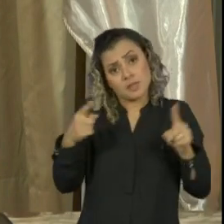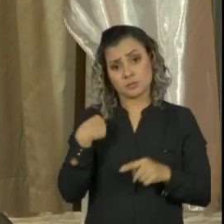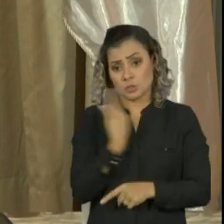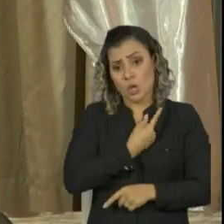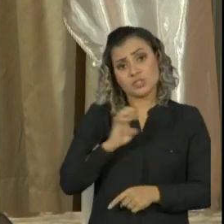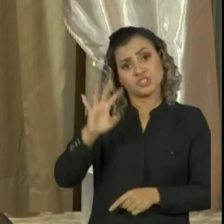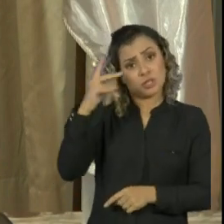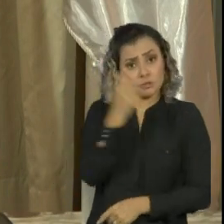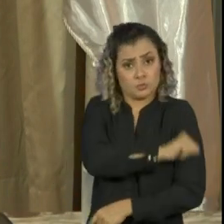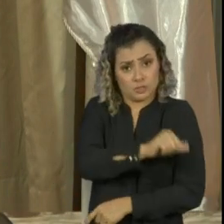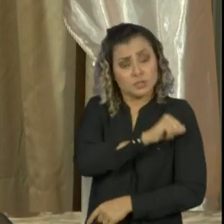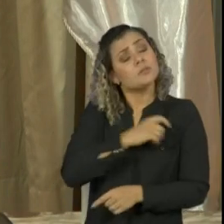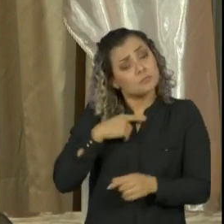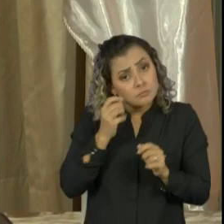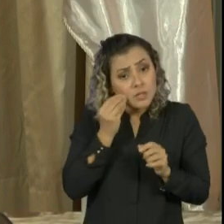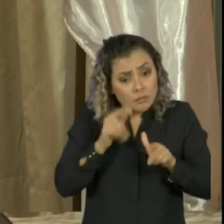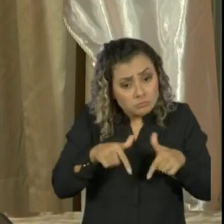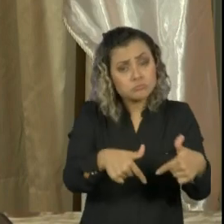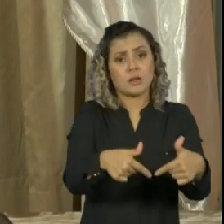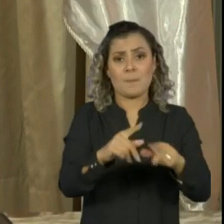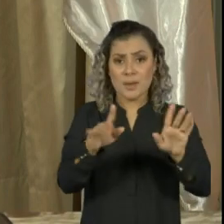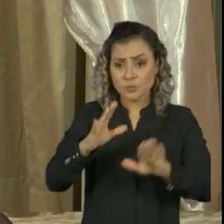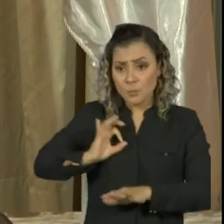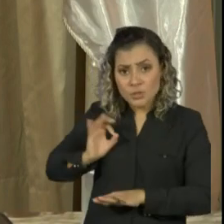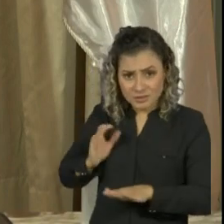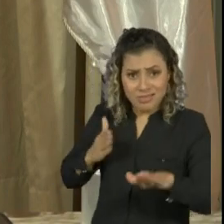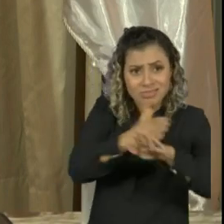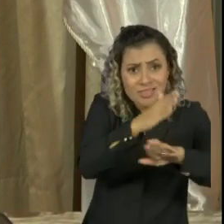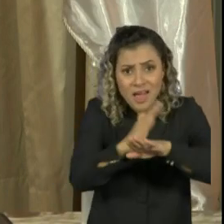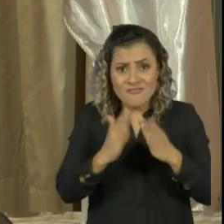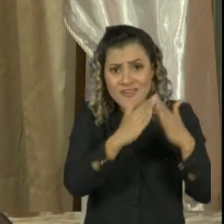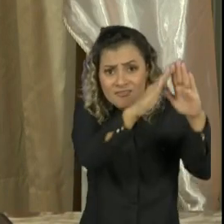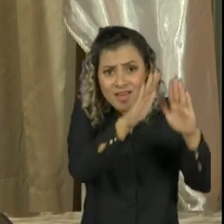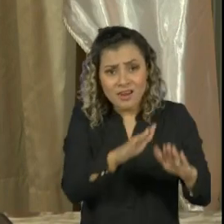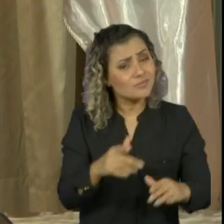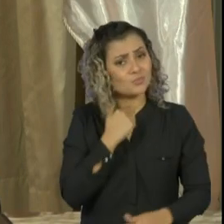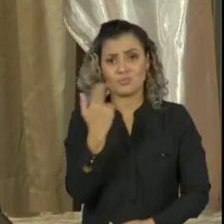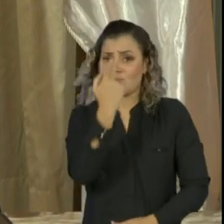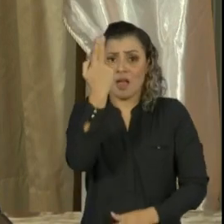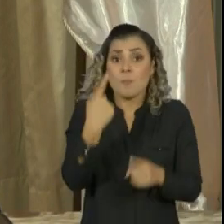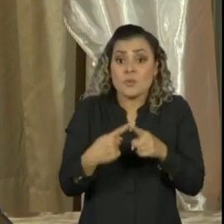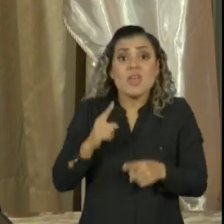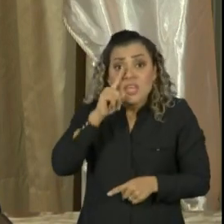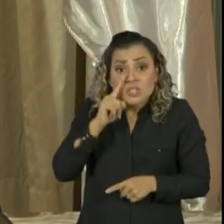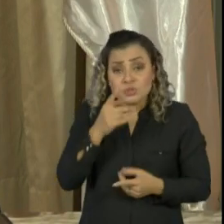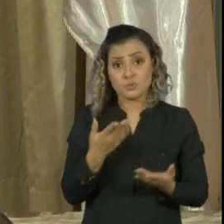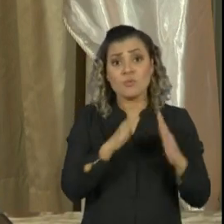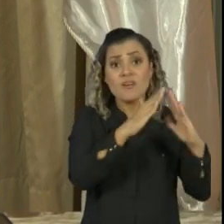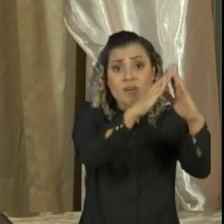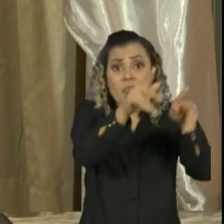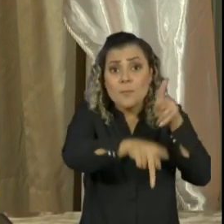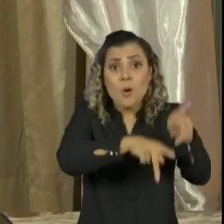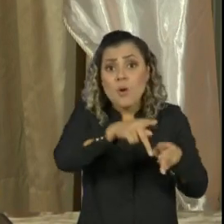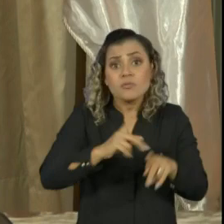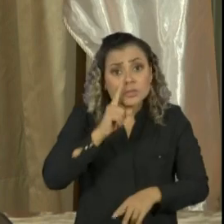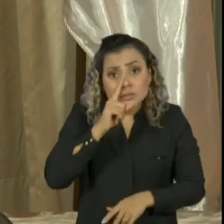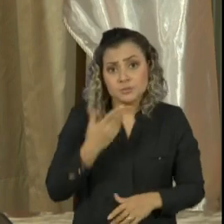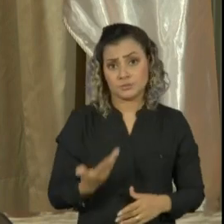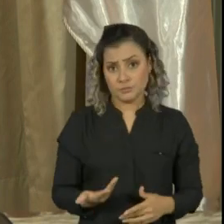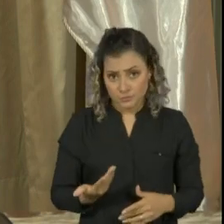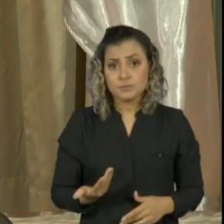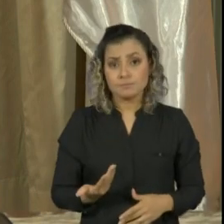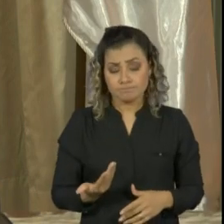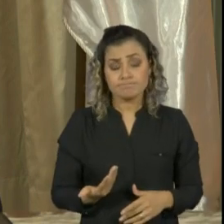Mas a polícia não pode entrar nessas comunidades porque vai colocar em risco a própria comunidade. Mas